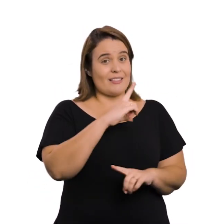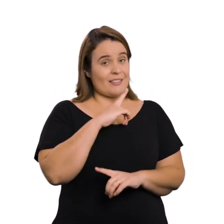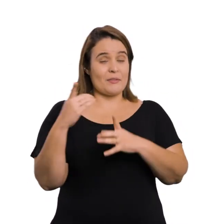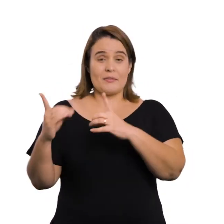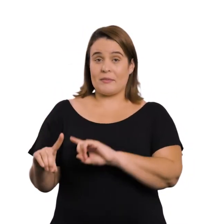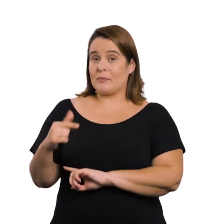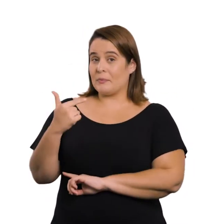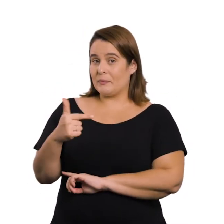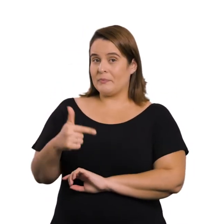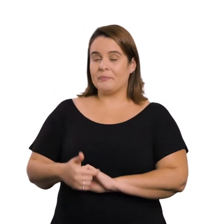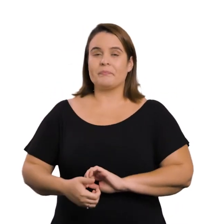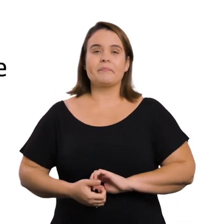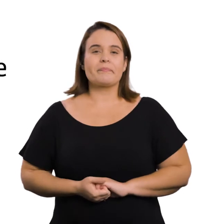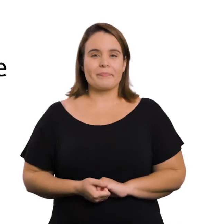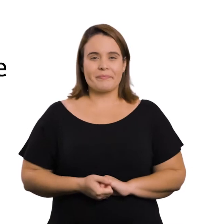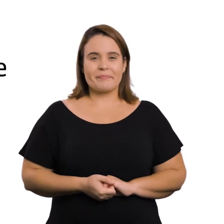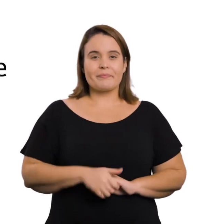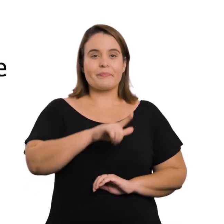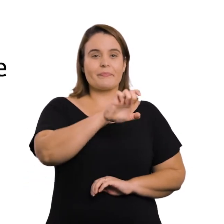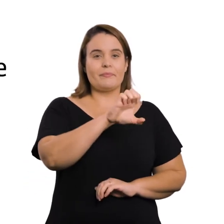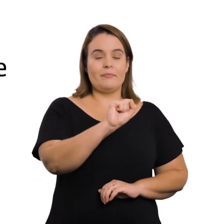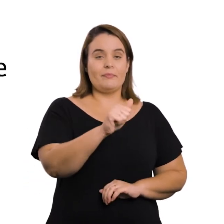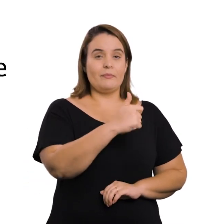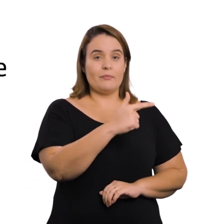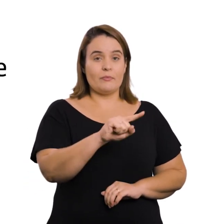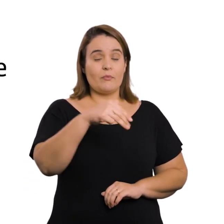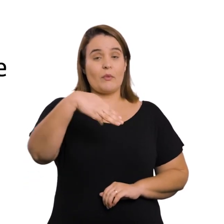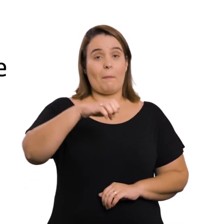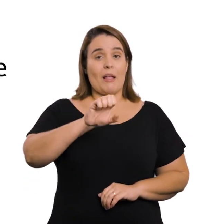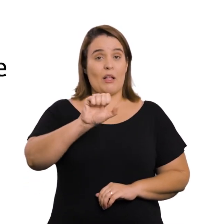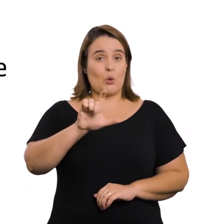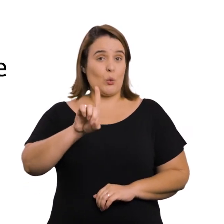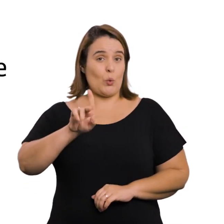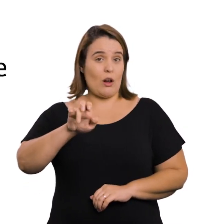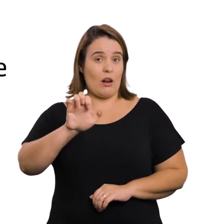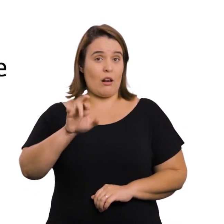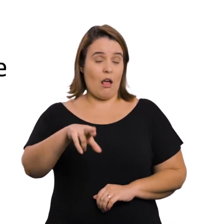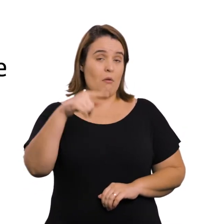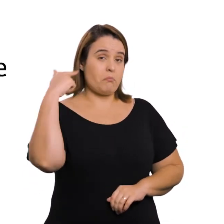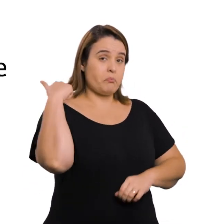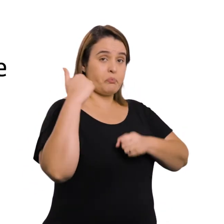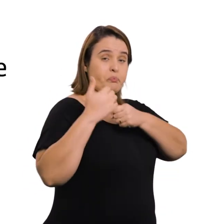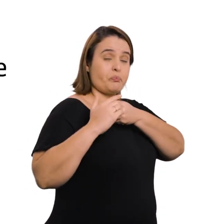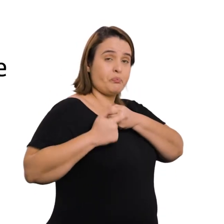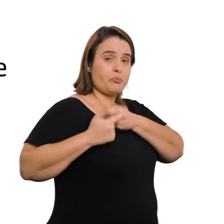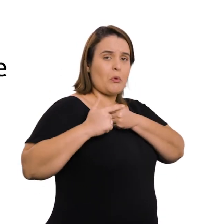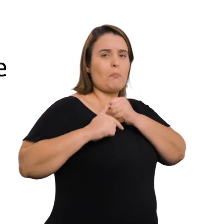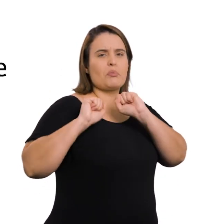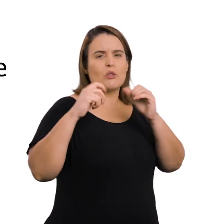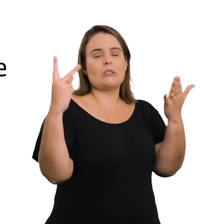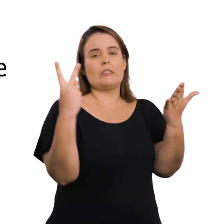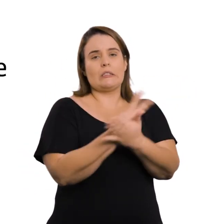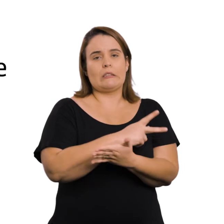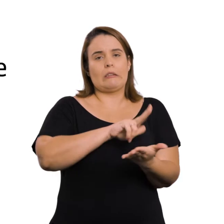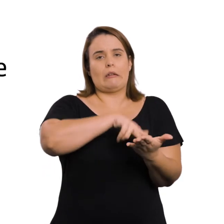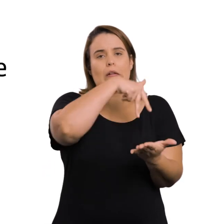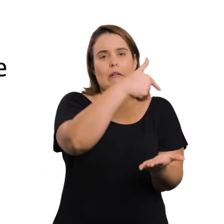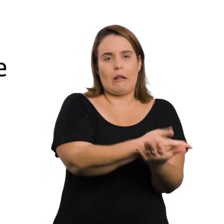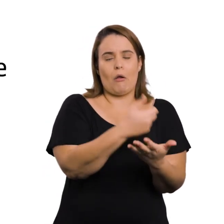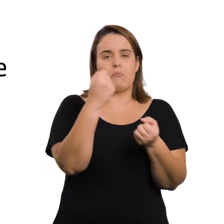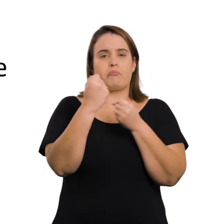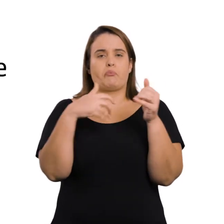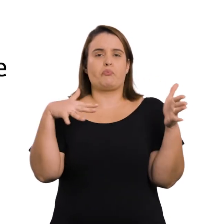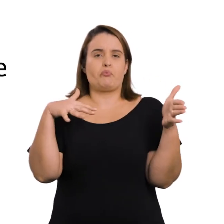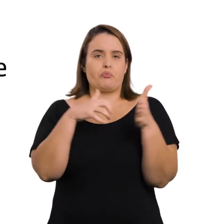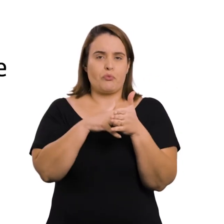com e sem deficiência Lesão medular Ferimento na medula espinhal que pode ser causado por